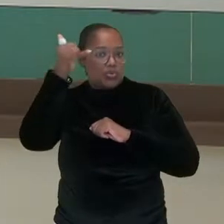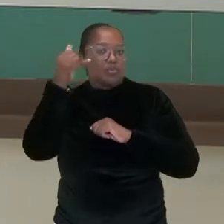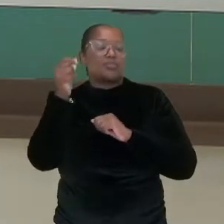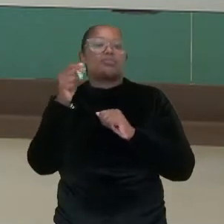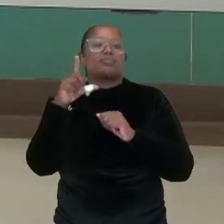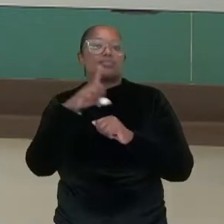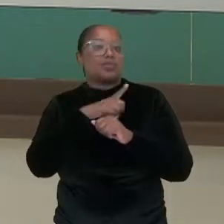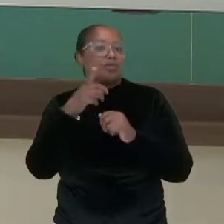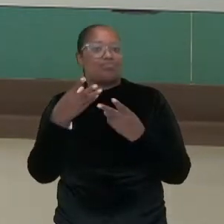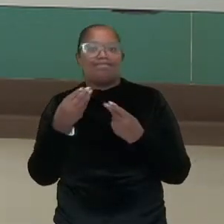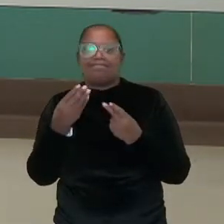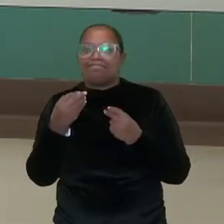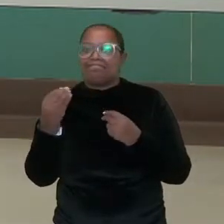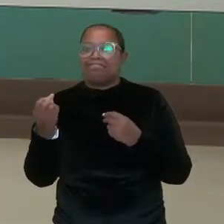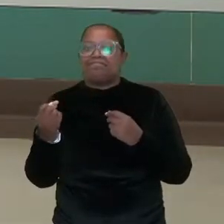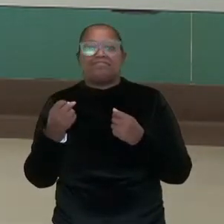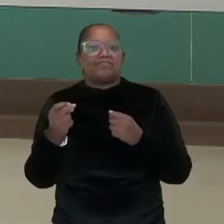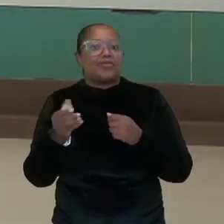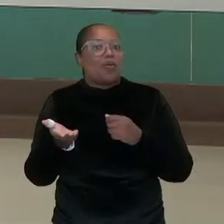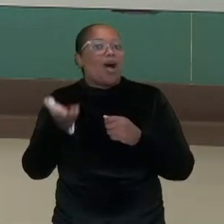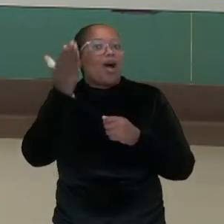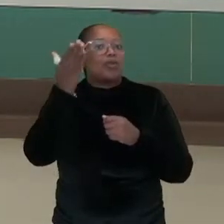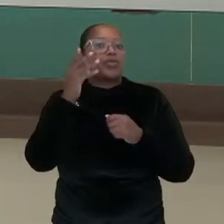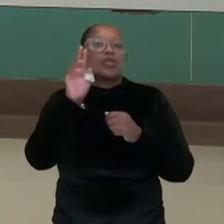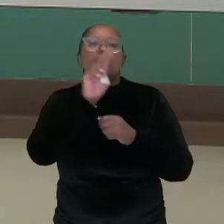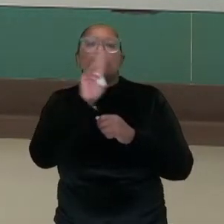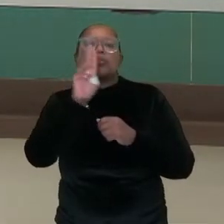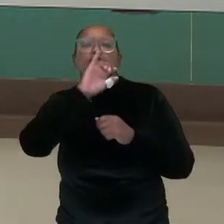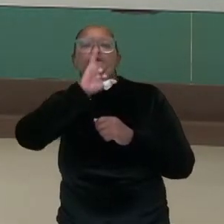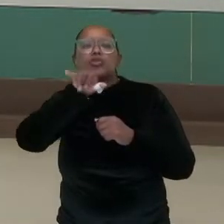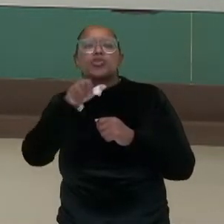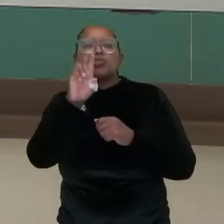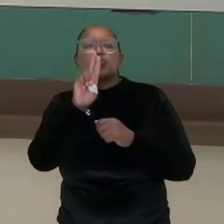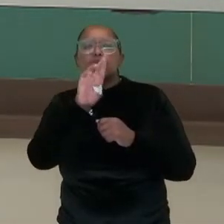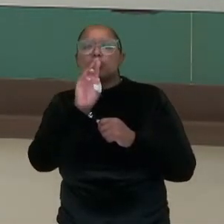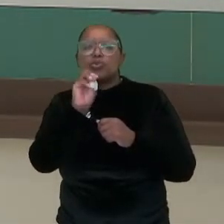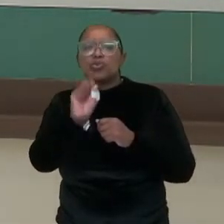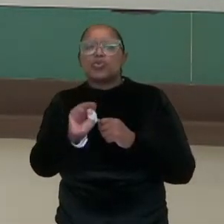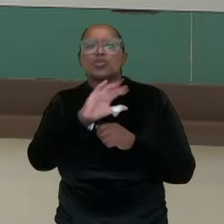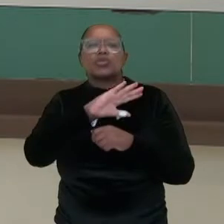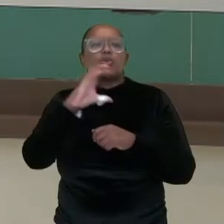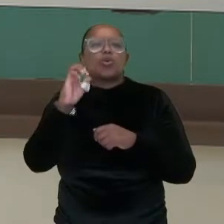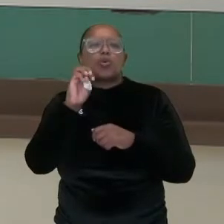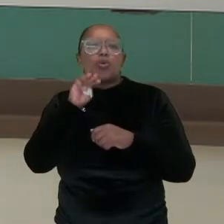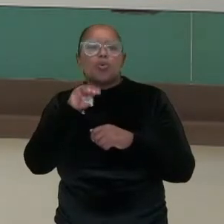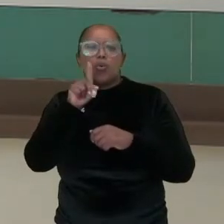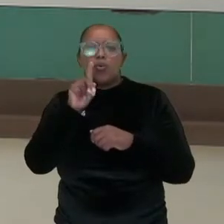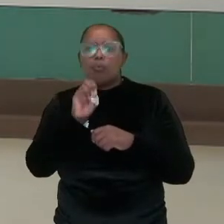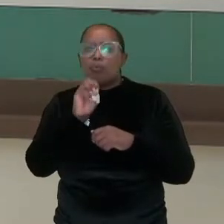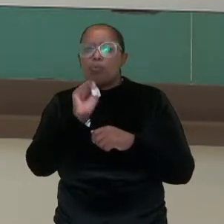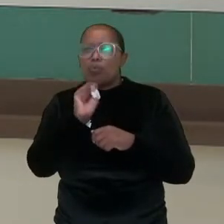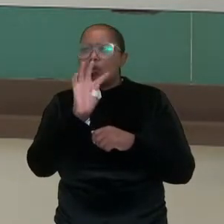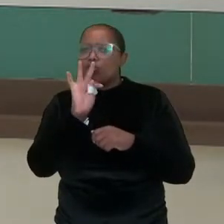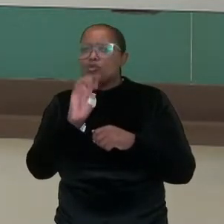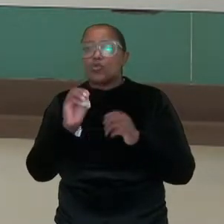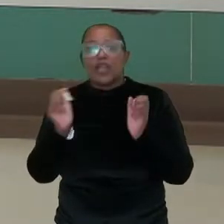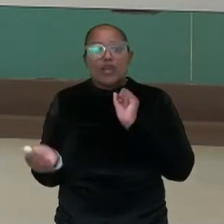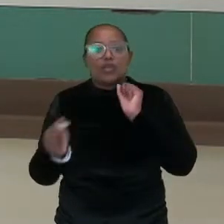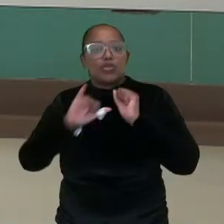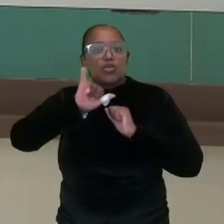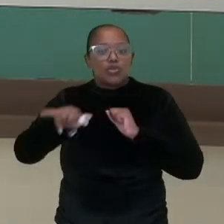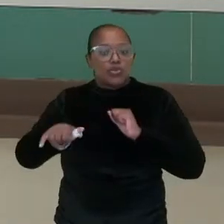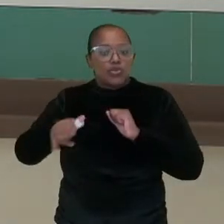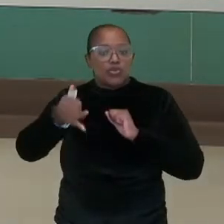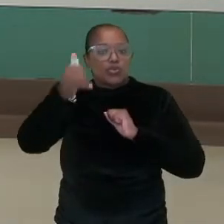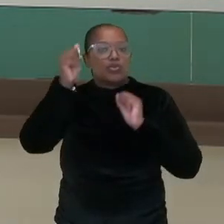situação, é o juro composto. Ou seja, onde se aplica juros em cima de juros. Qual é a